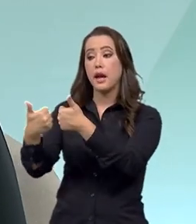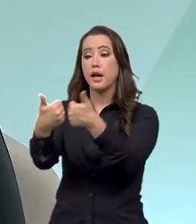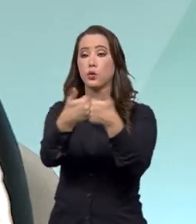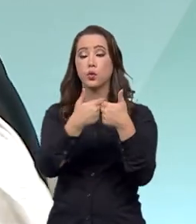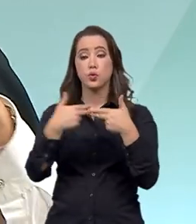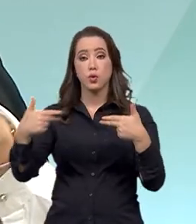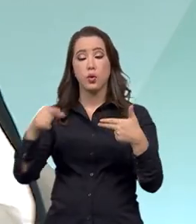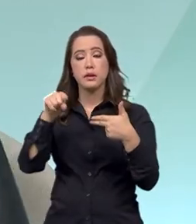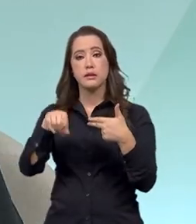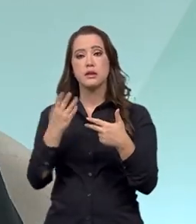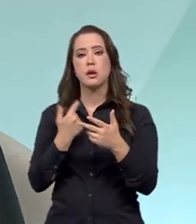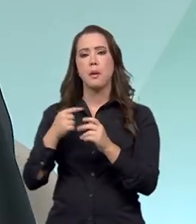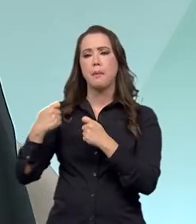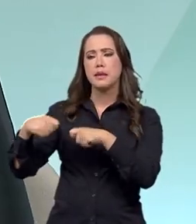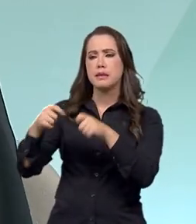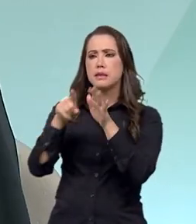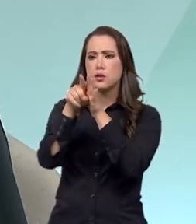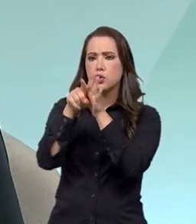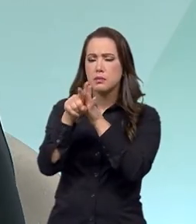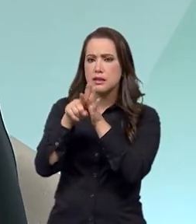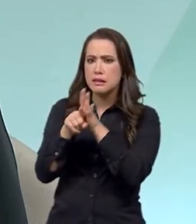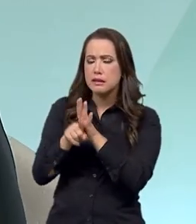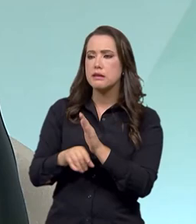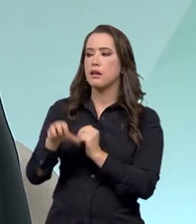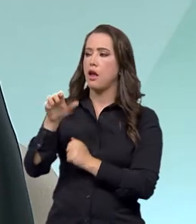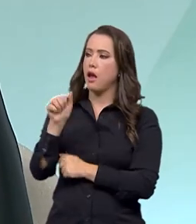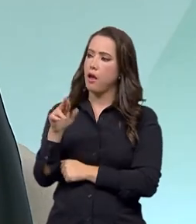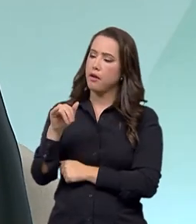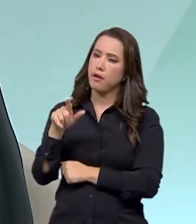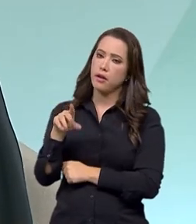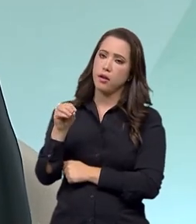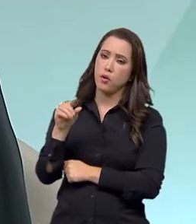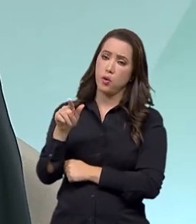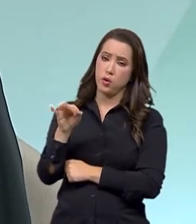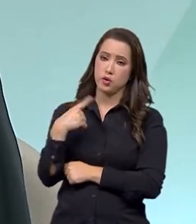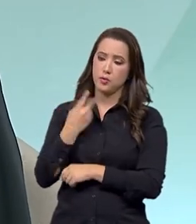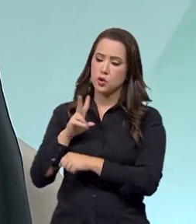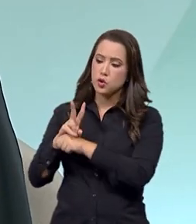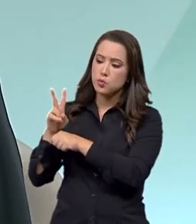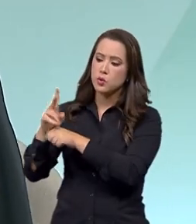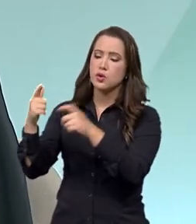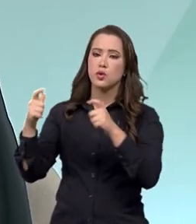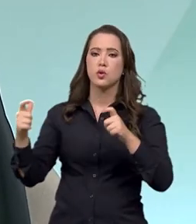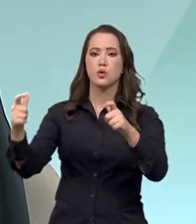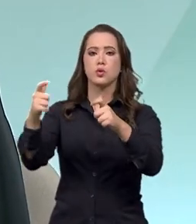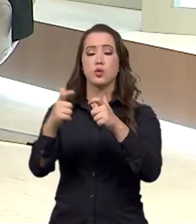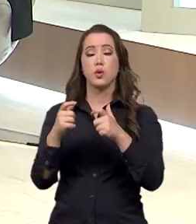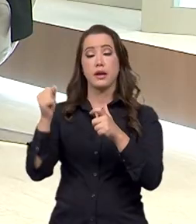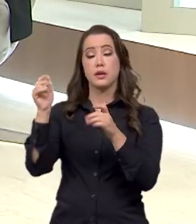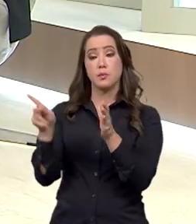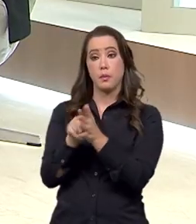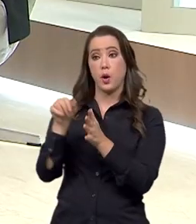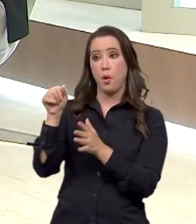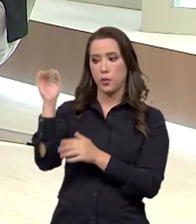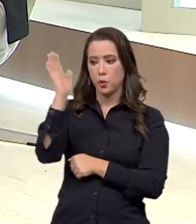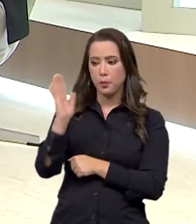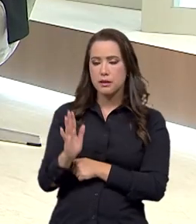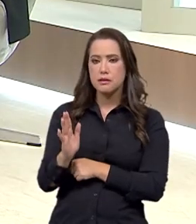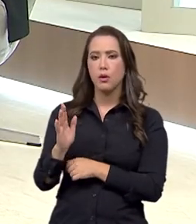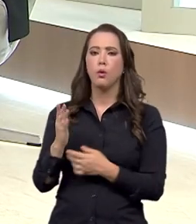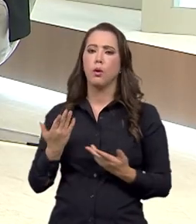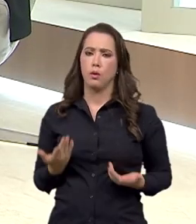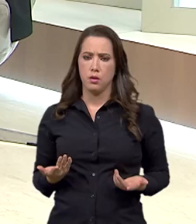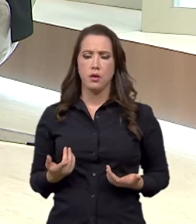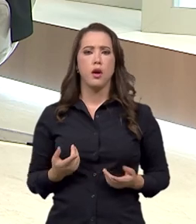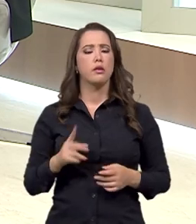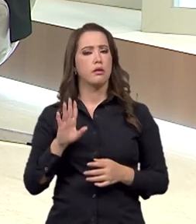exigências de pesquisas arqueológicas, justamente para a gente proteger os nossos sítios arqueológicos brasileiros, né? Nesse sentido, ano passado,